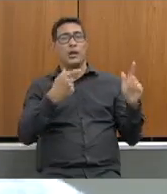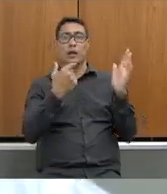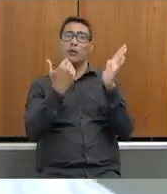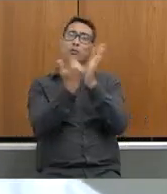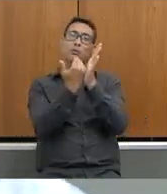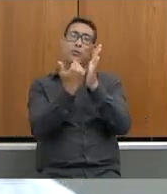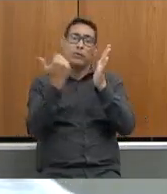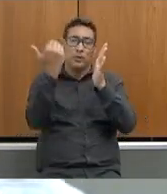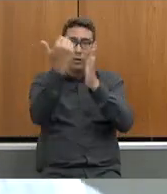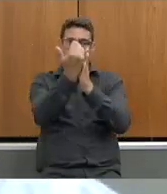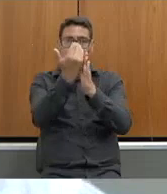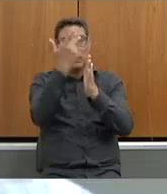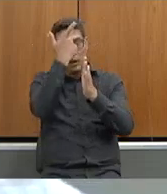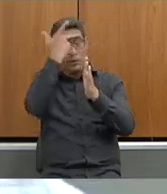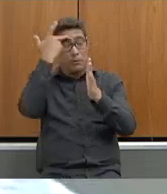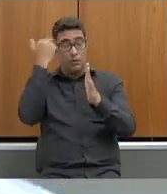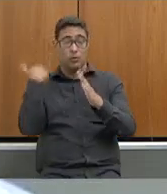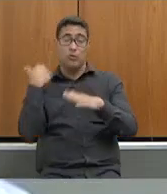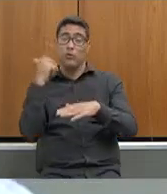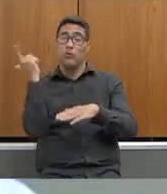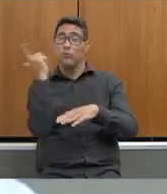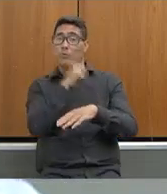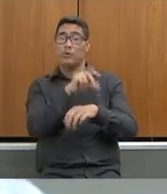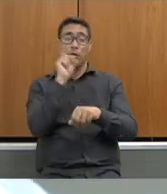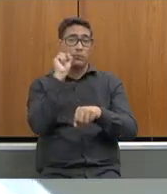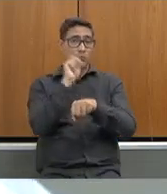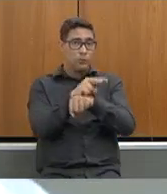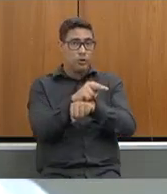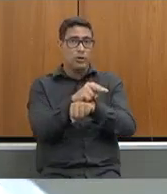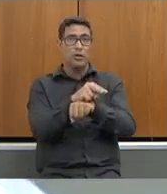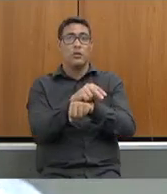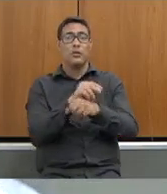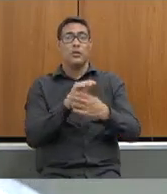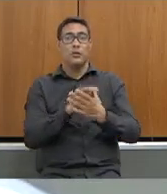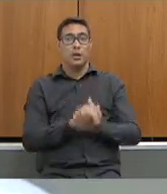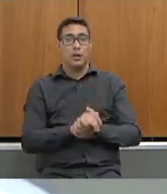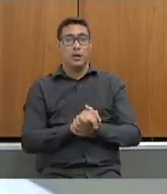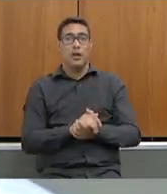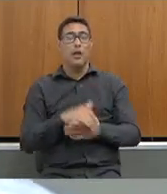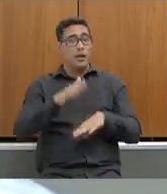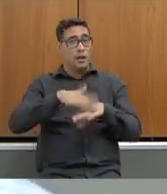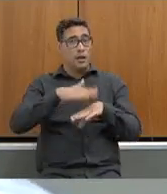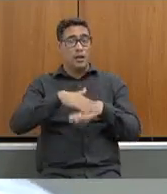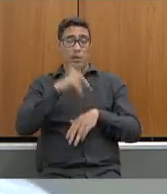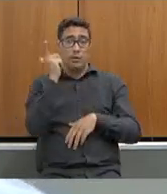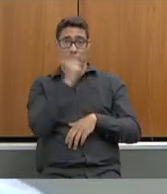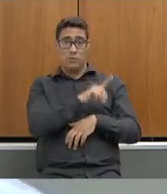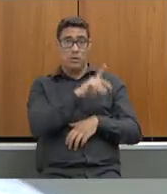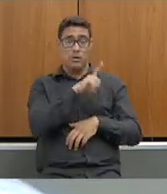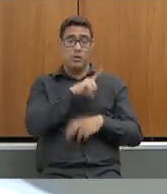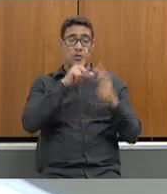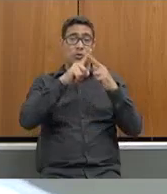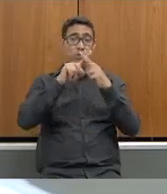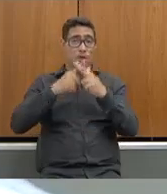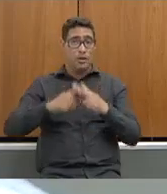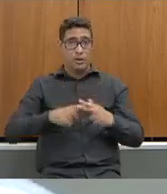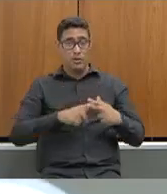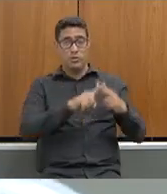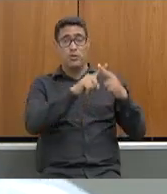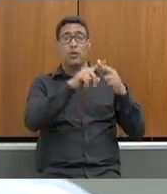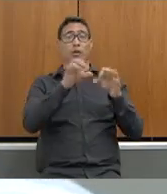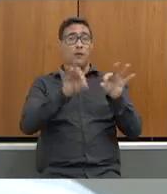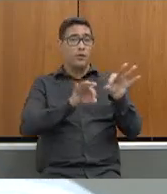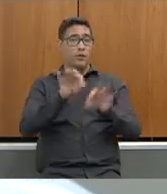possibilidade da pessoa se aposentar com toda a dignidade é garantir que os reajustes feitos pelo FUNDEB